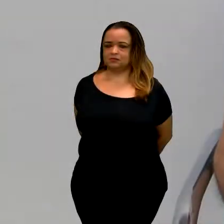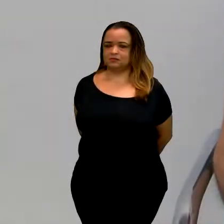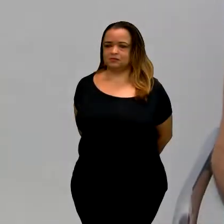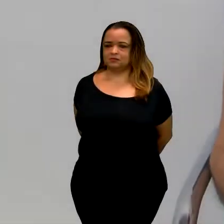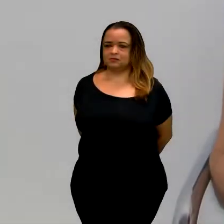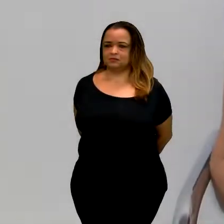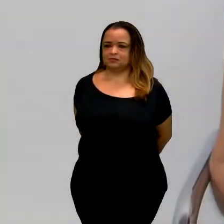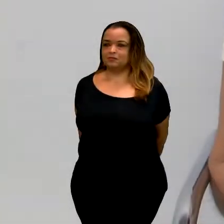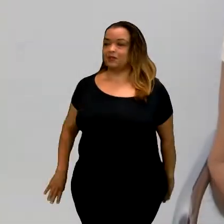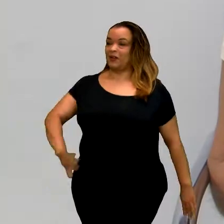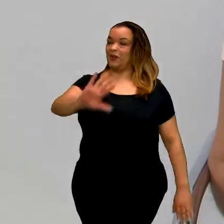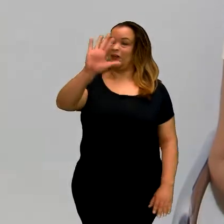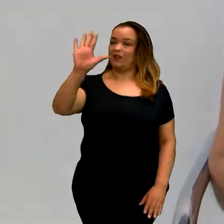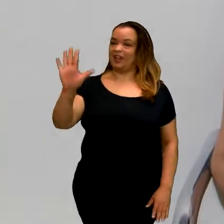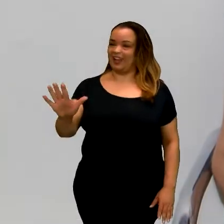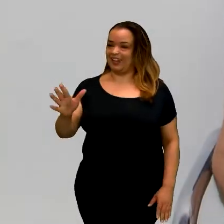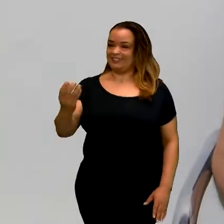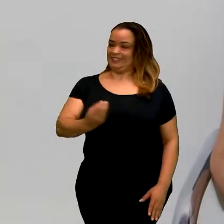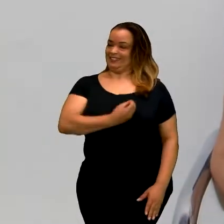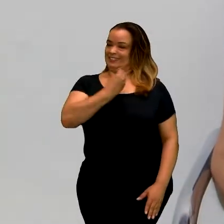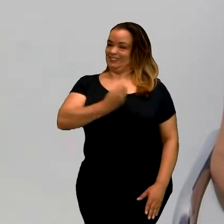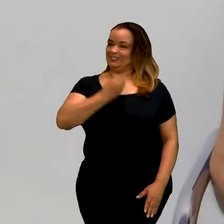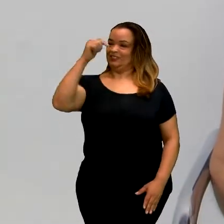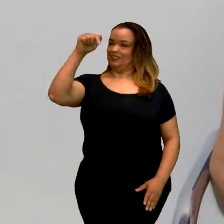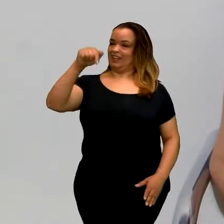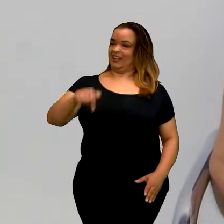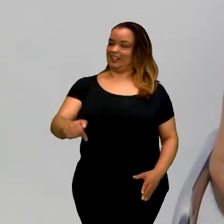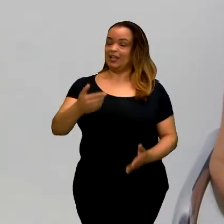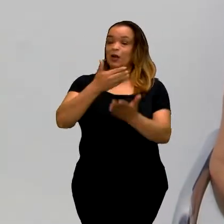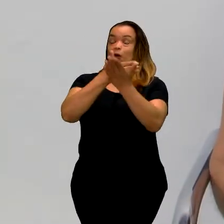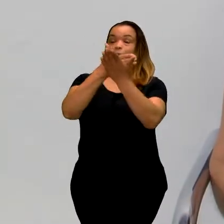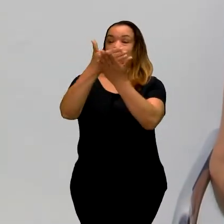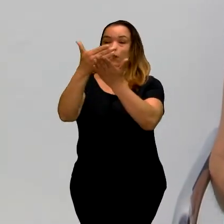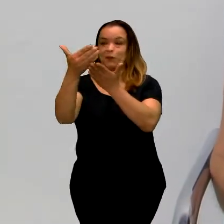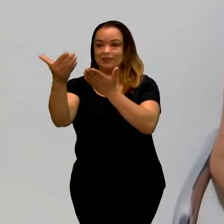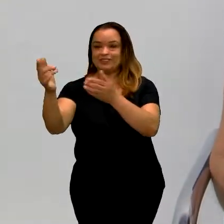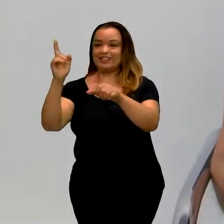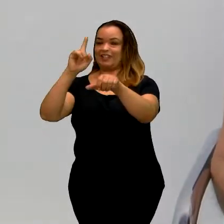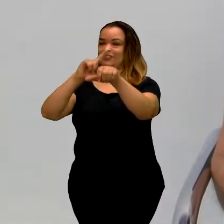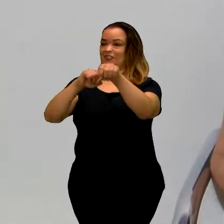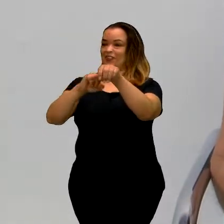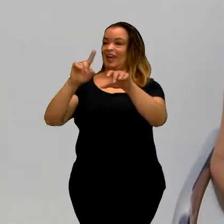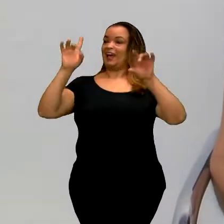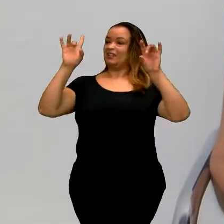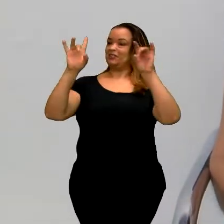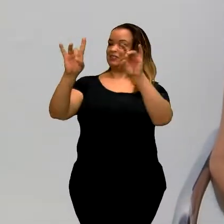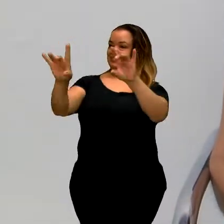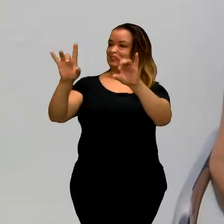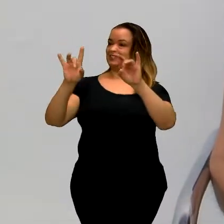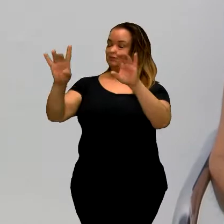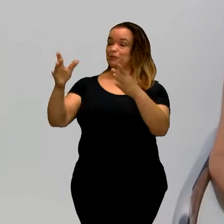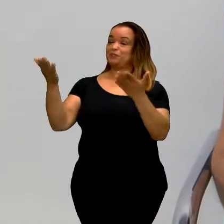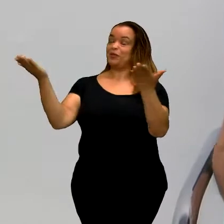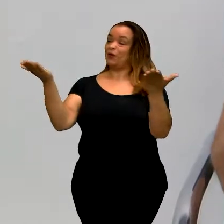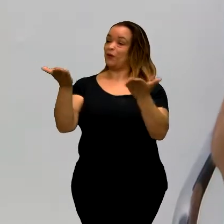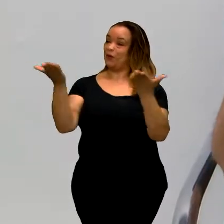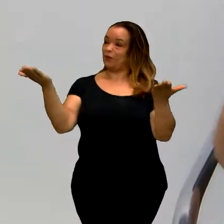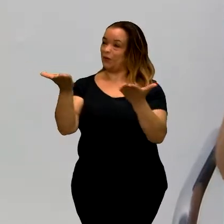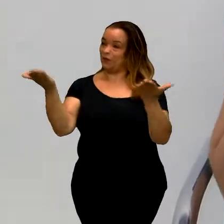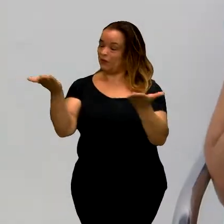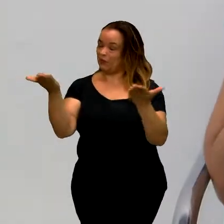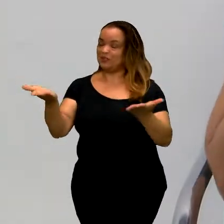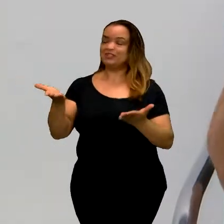Olá, estamos iniciando mais um olhar especial e hoje trazendo para vocês uma